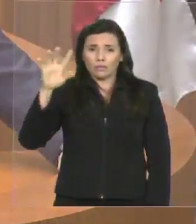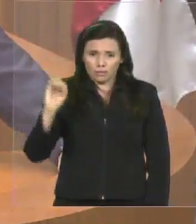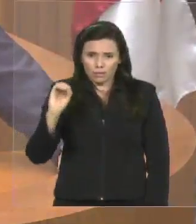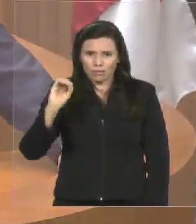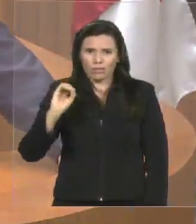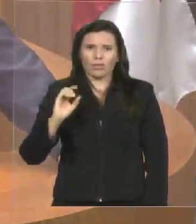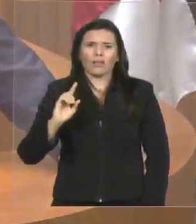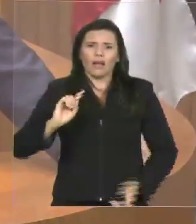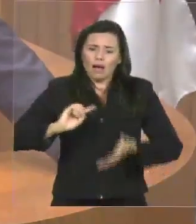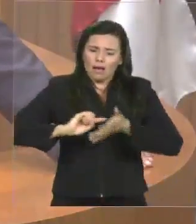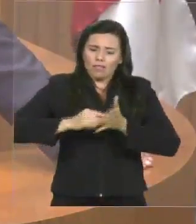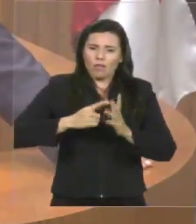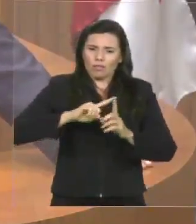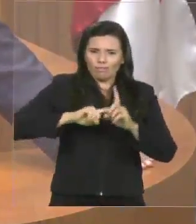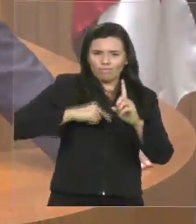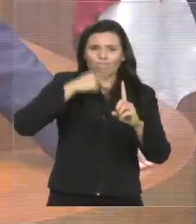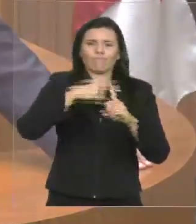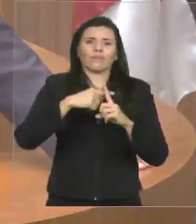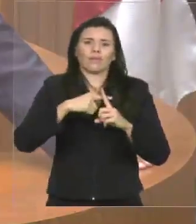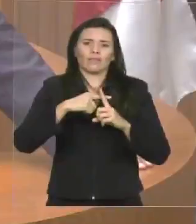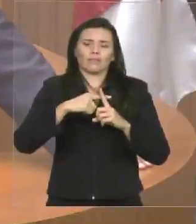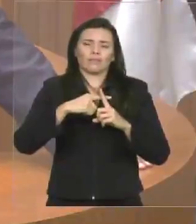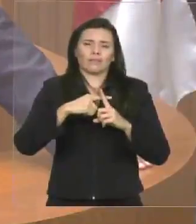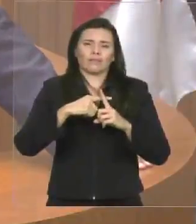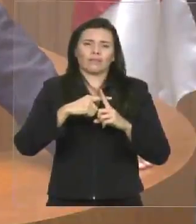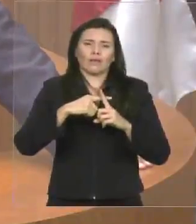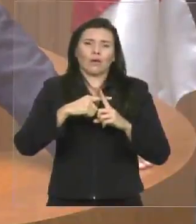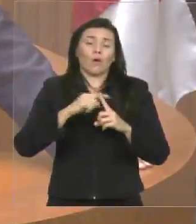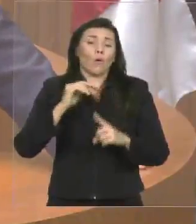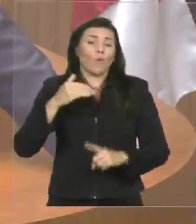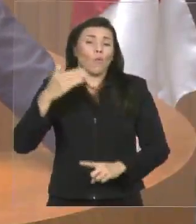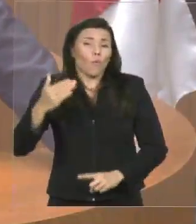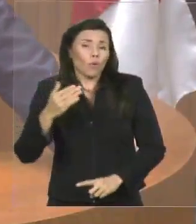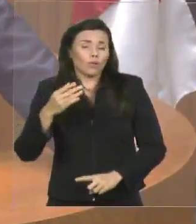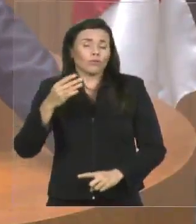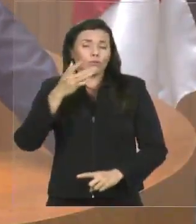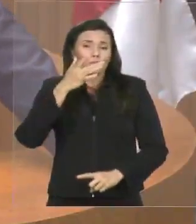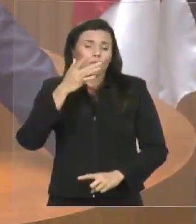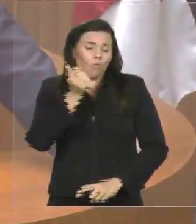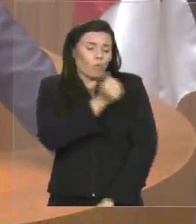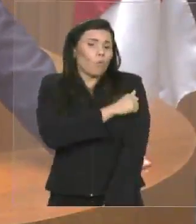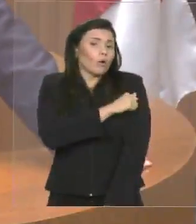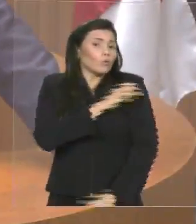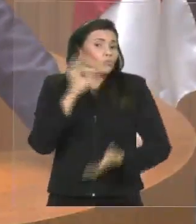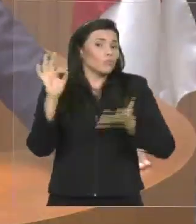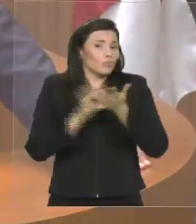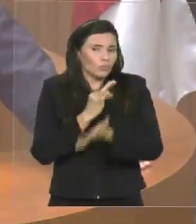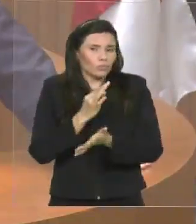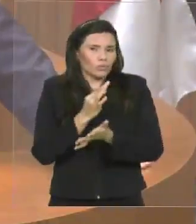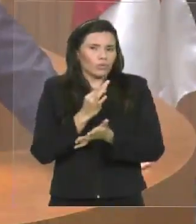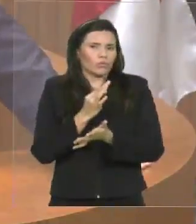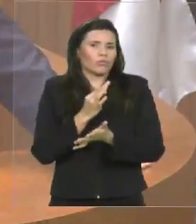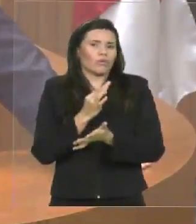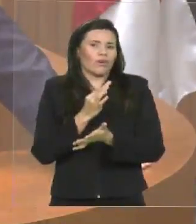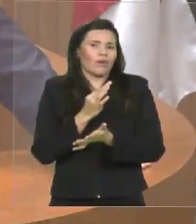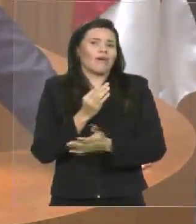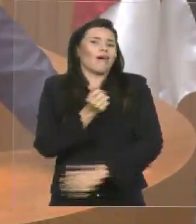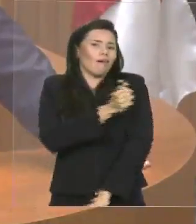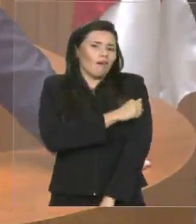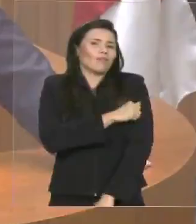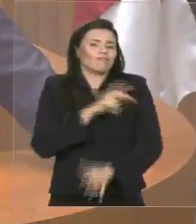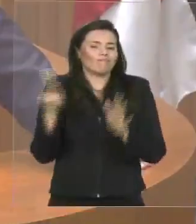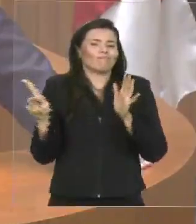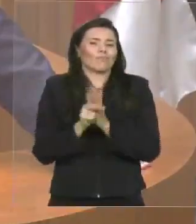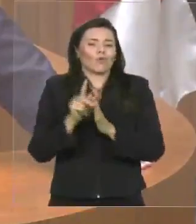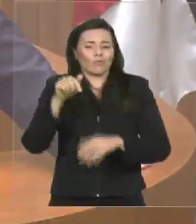ação prática amanhã, na quarta-feira, dia 22 de fevereiro, com uma audiência com a reitora da UFMA e sua